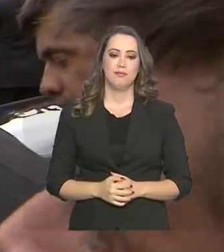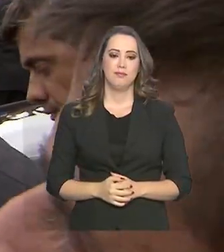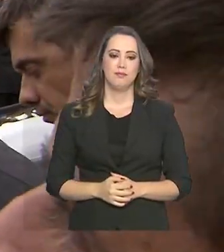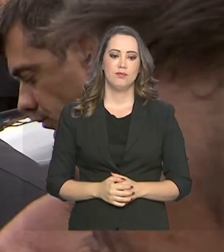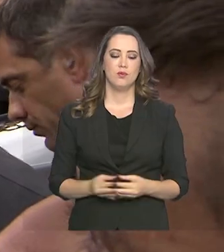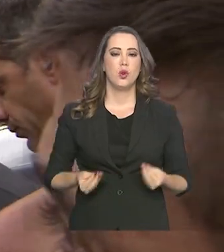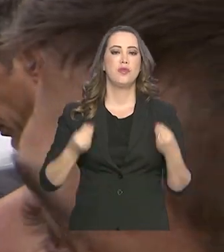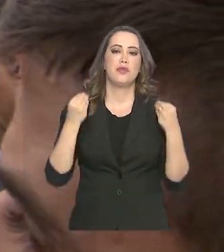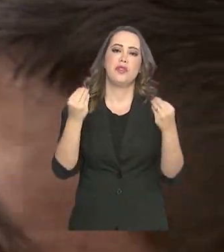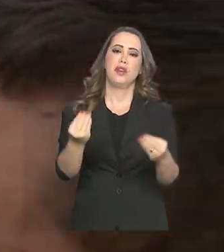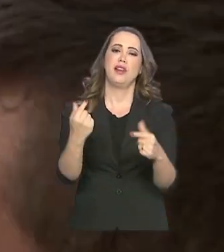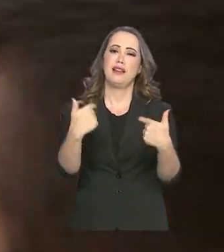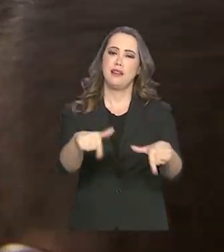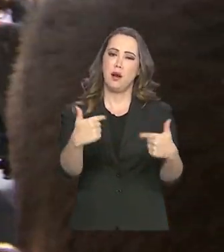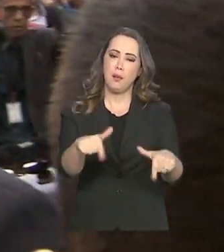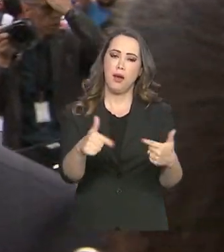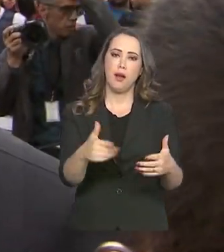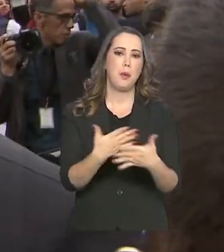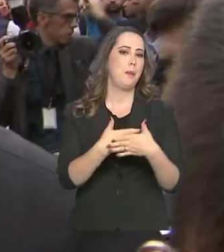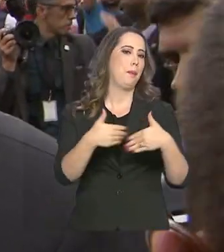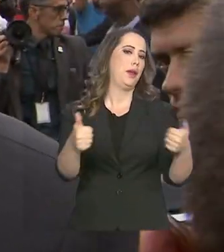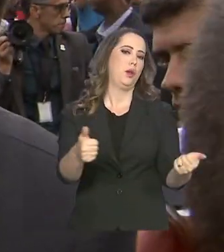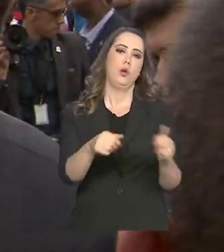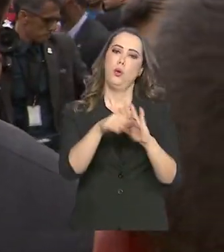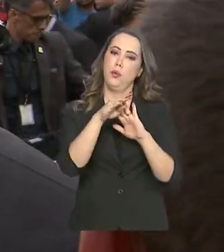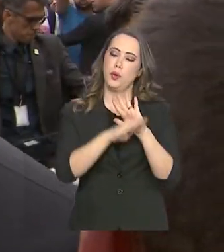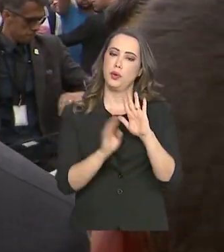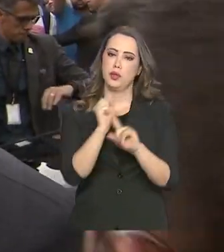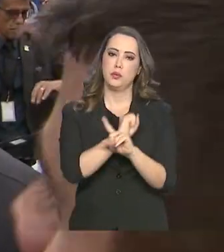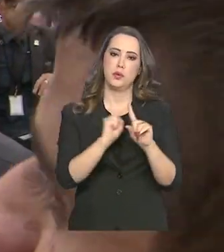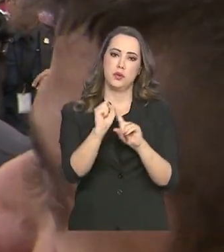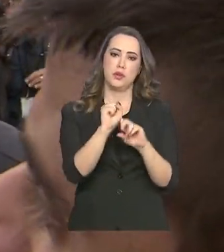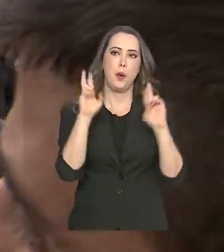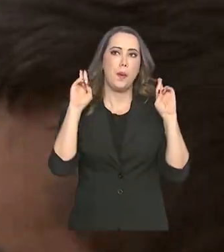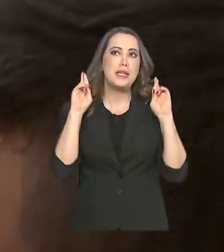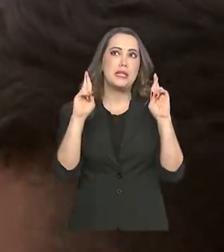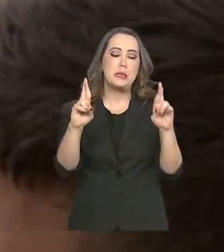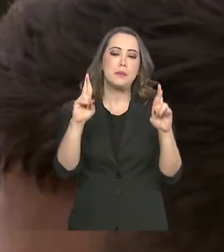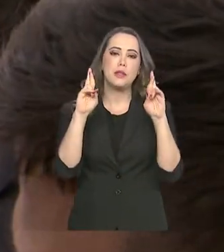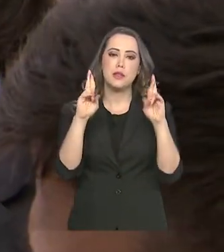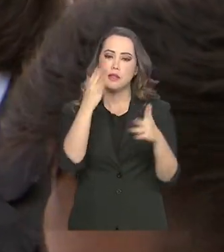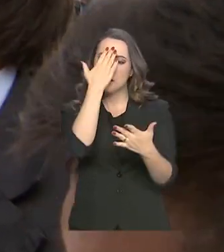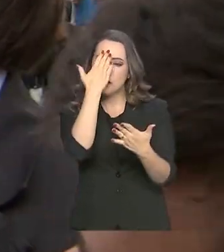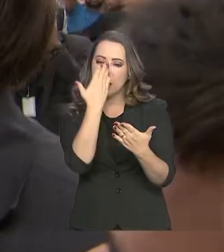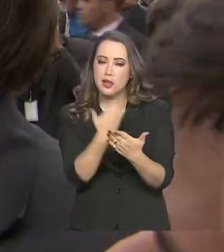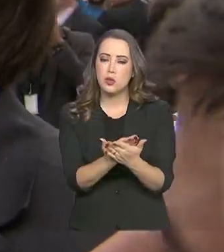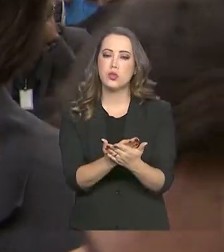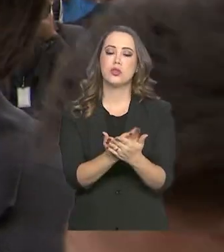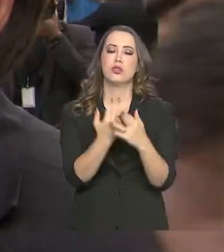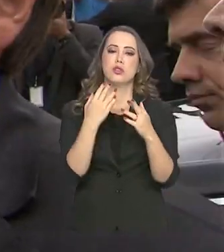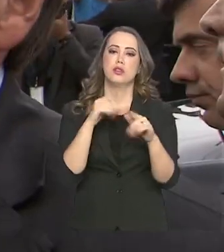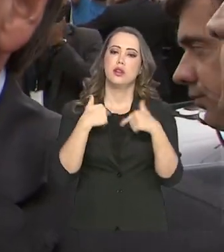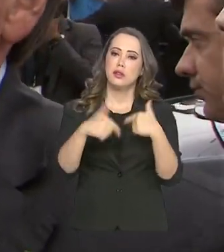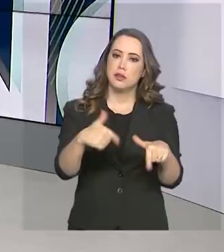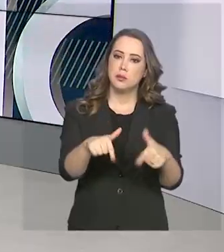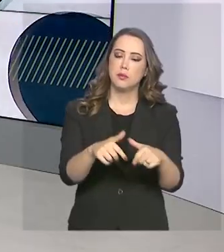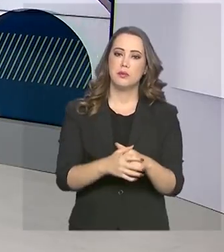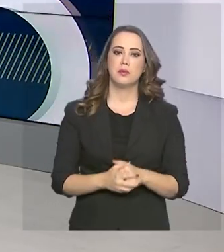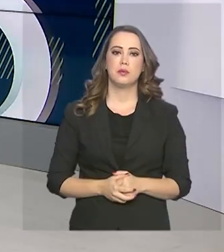O emprego, né? O melhor programa social que pode ter é esse. É esperança, é confiança, é emprego.